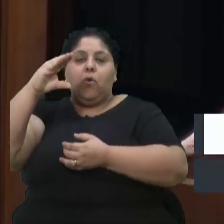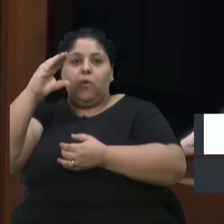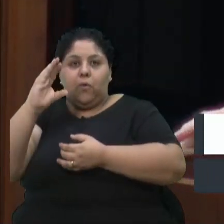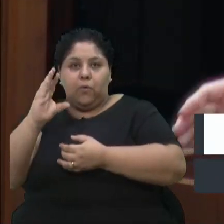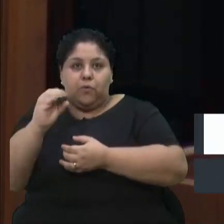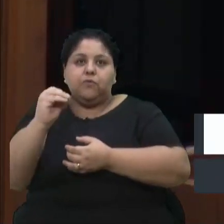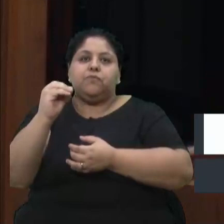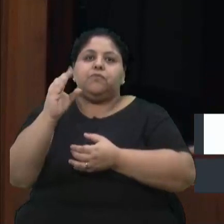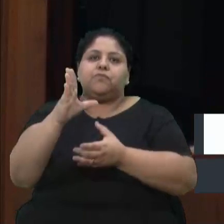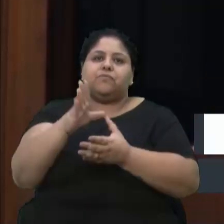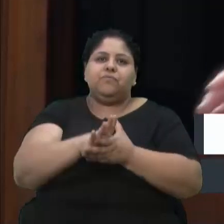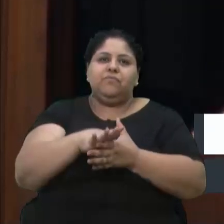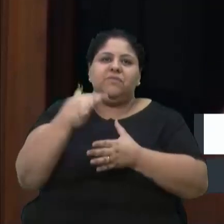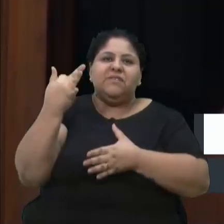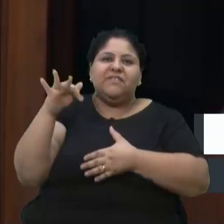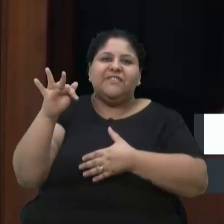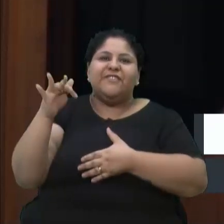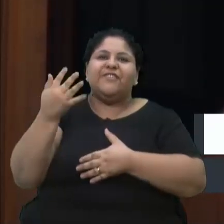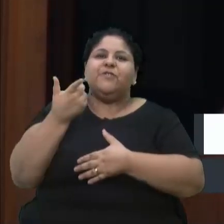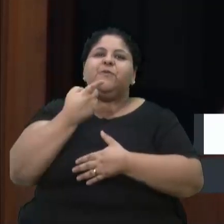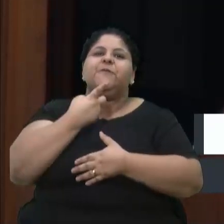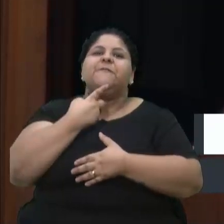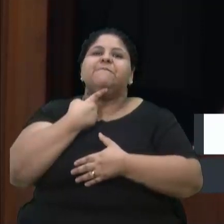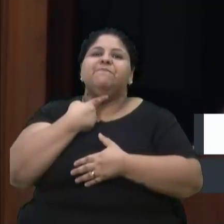dor na garganta,